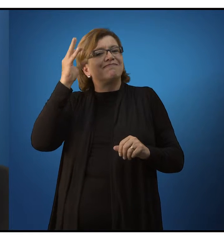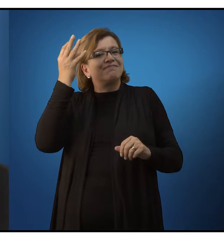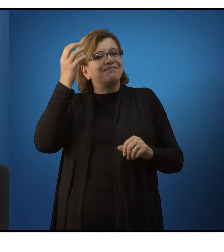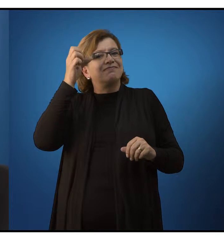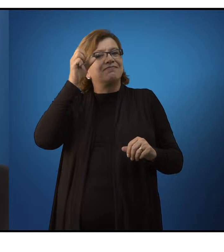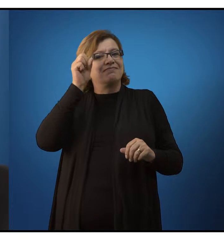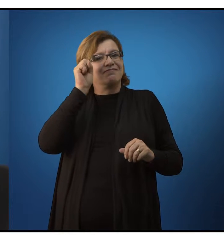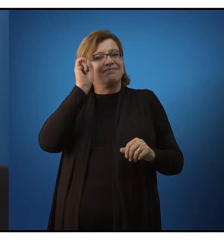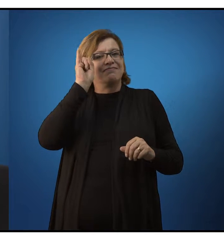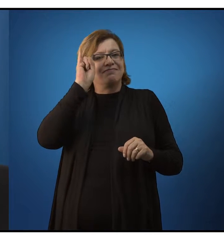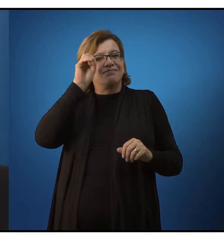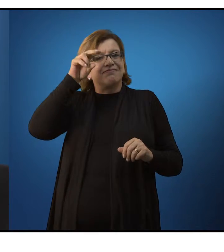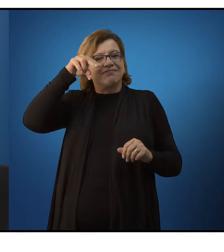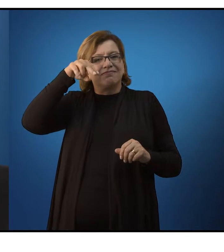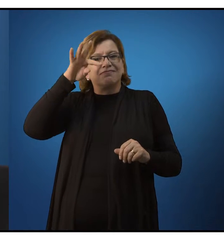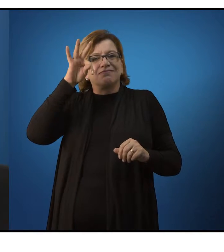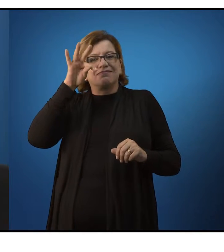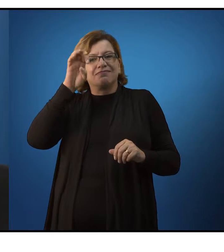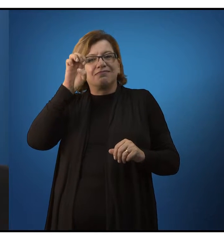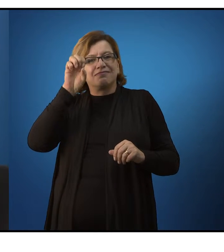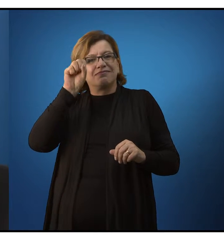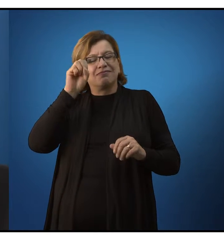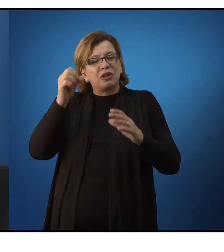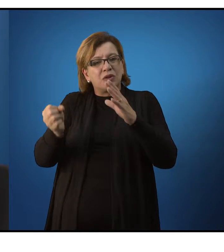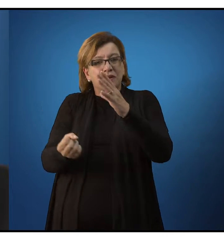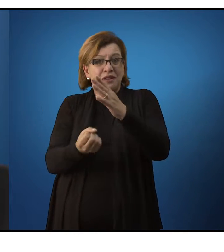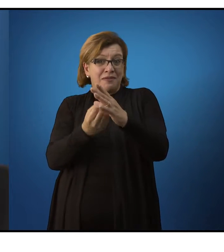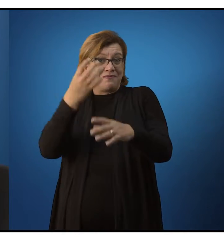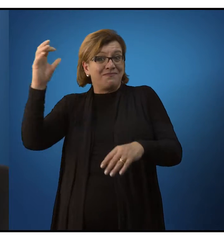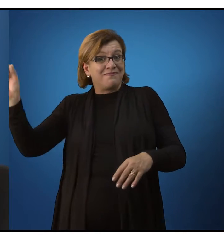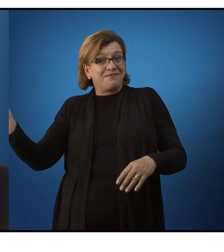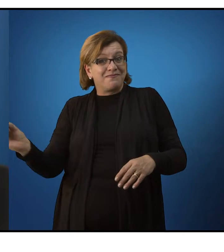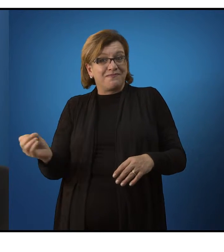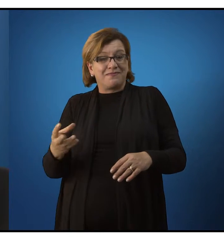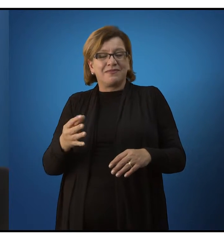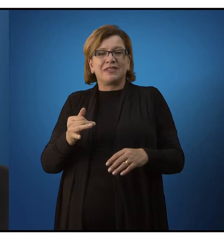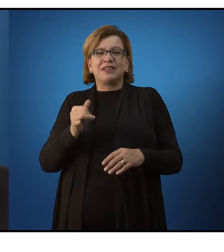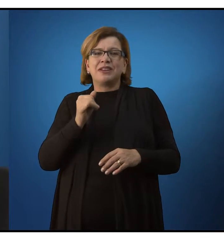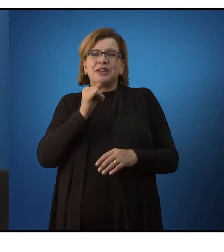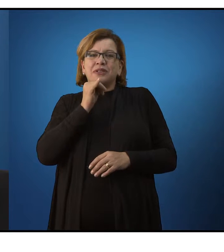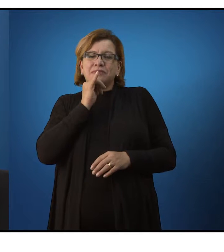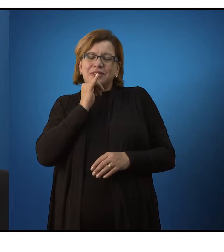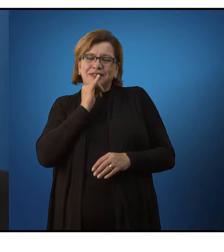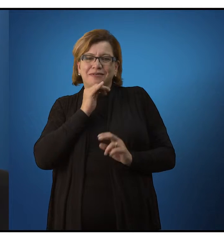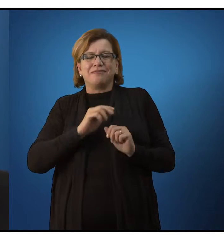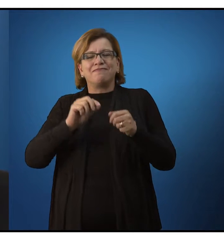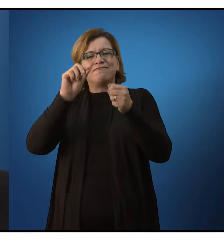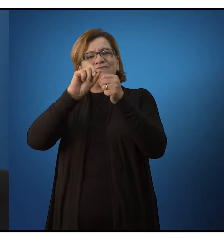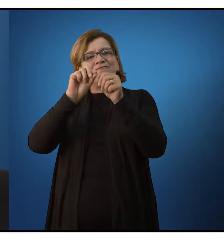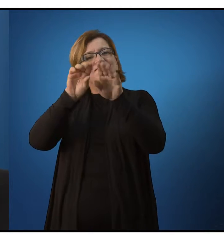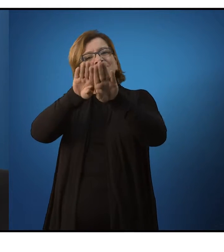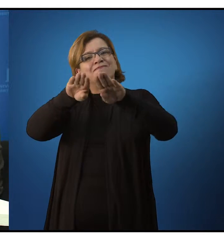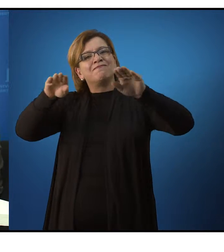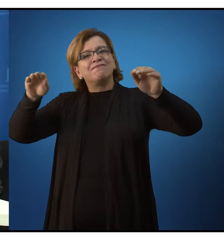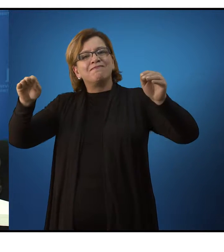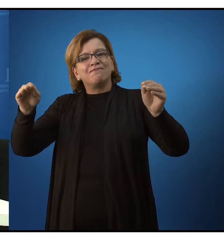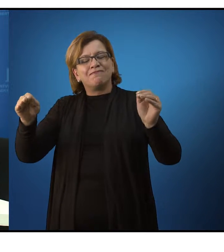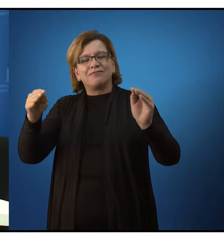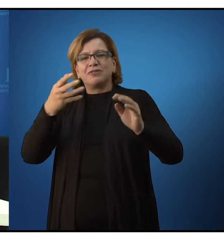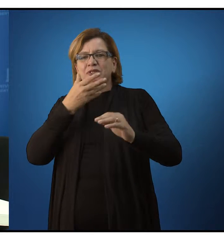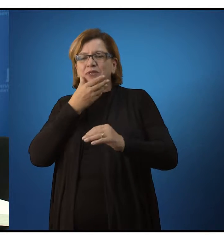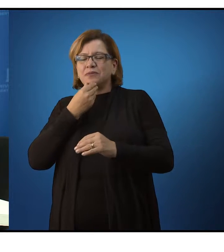a produção do novo na realidade. Por exemplo, para fazer uma mesa, o homem toma a madeira como uma realidade dada.